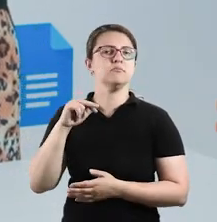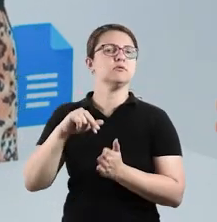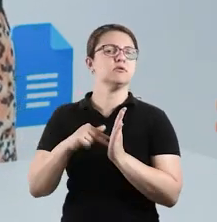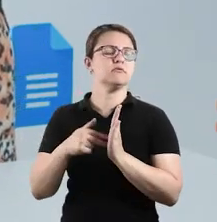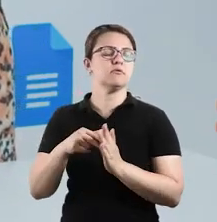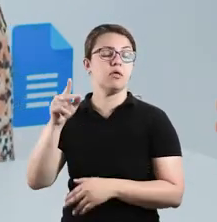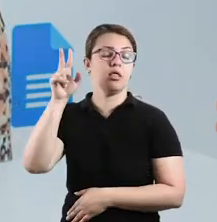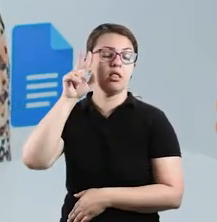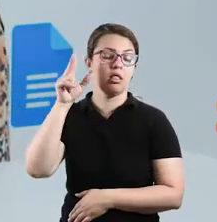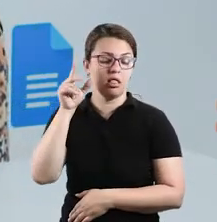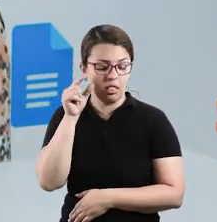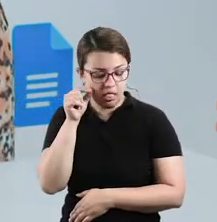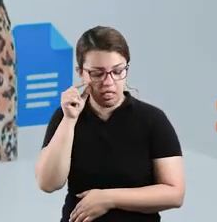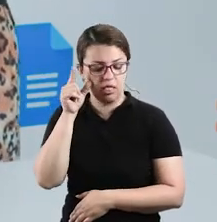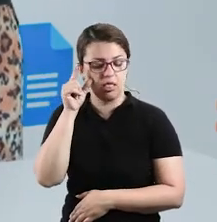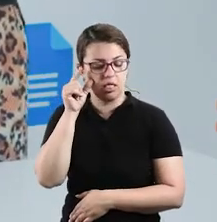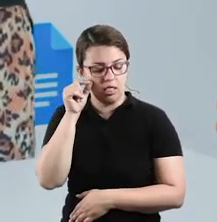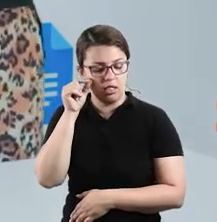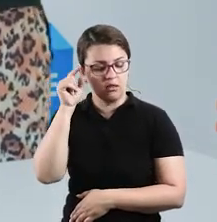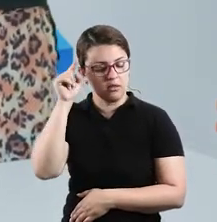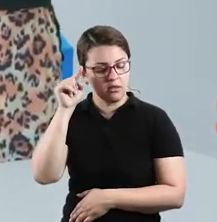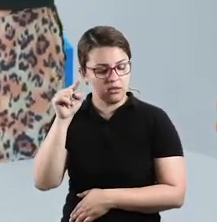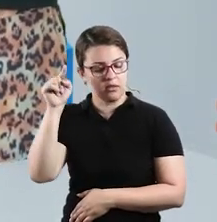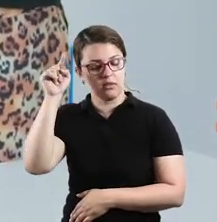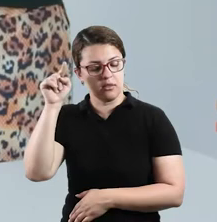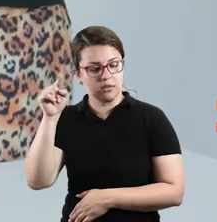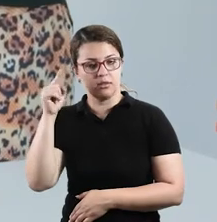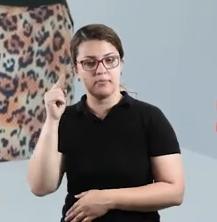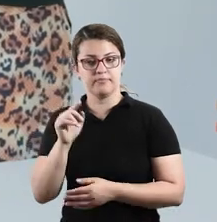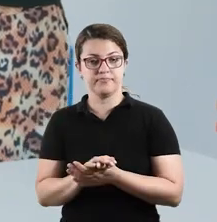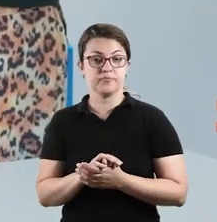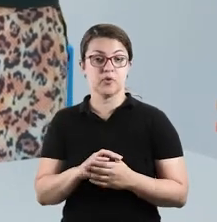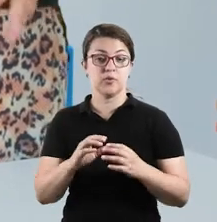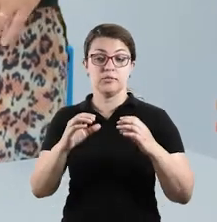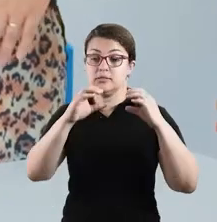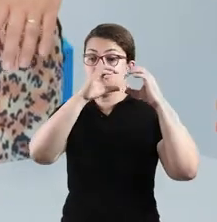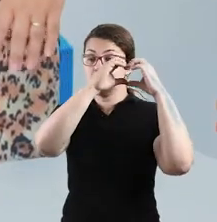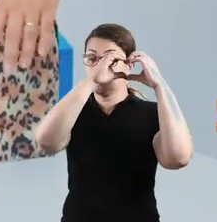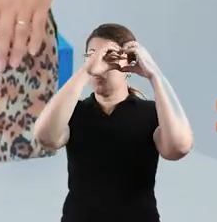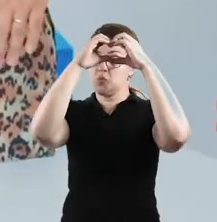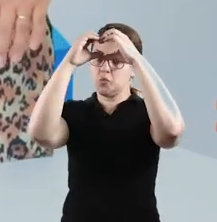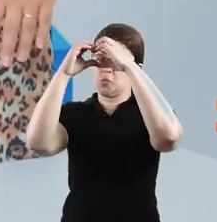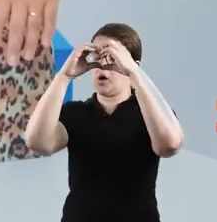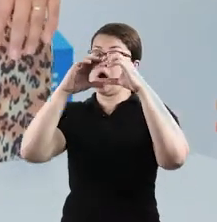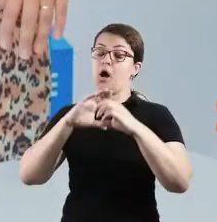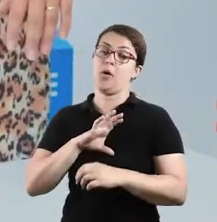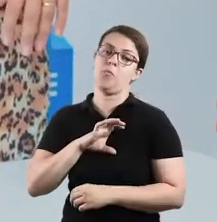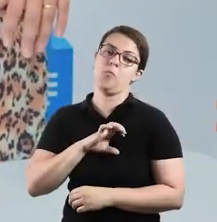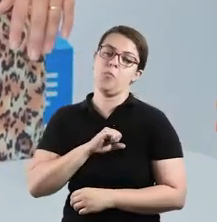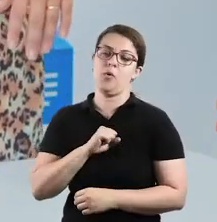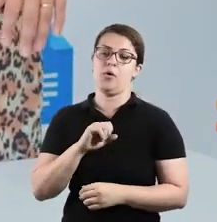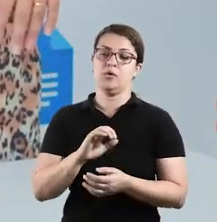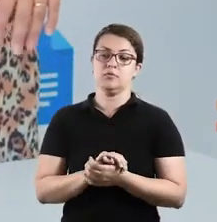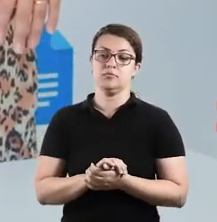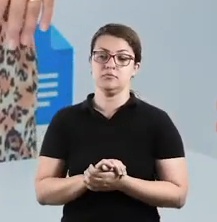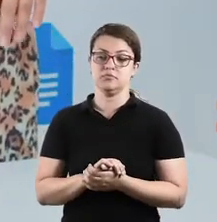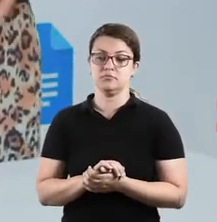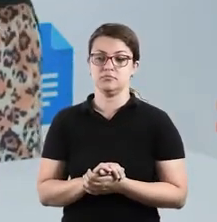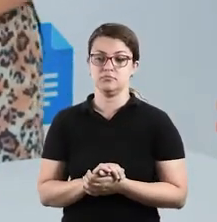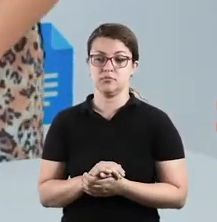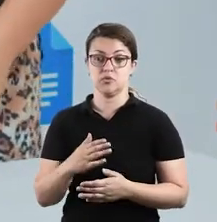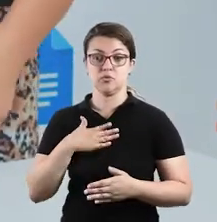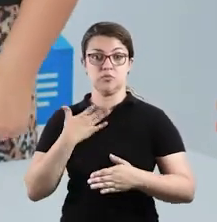já sabe o quer dizer sono, o que a pessoa está dormindo, um coraçãozinho, amor, né? Surpresa, olha o ponto de